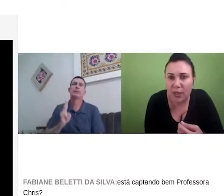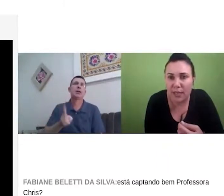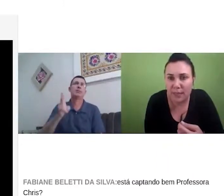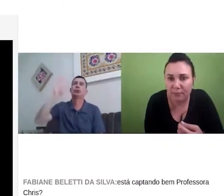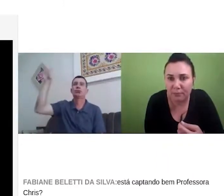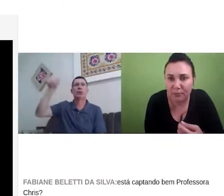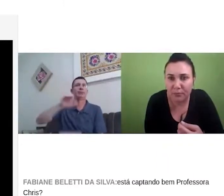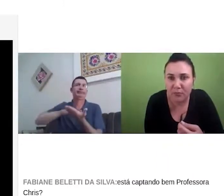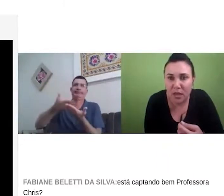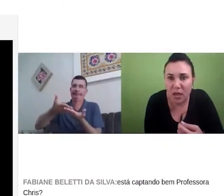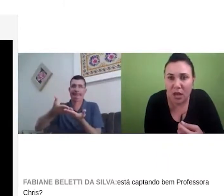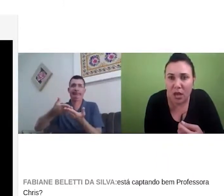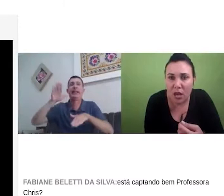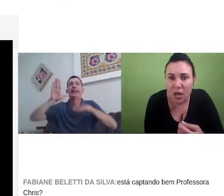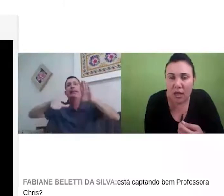professores,